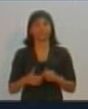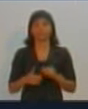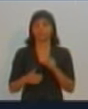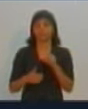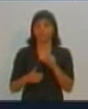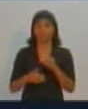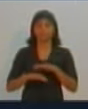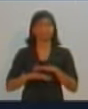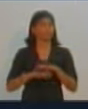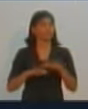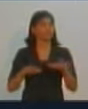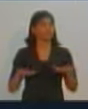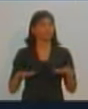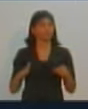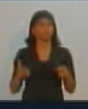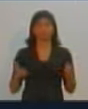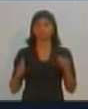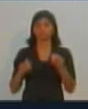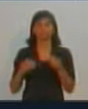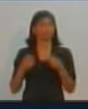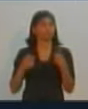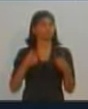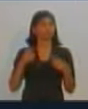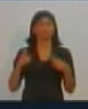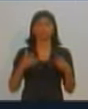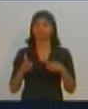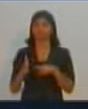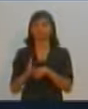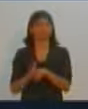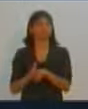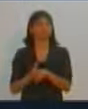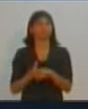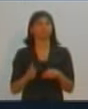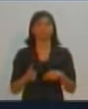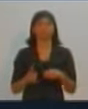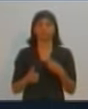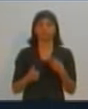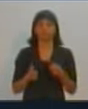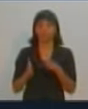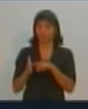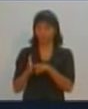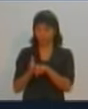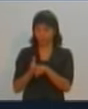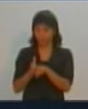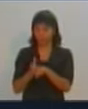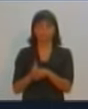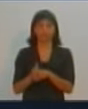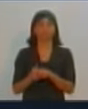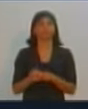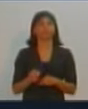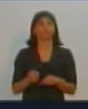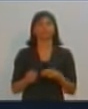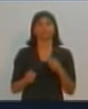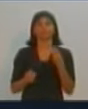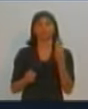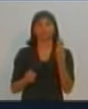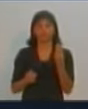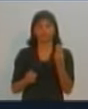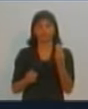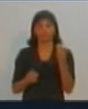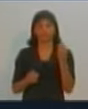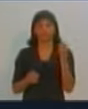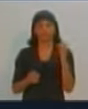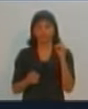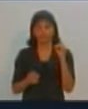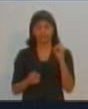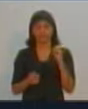escolha de quem vai responder também. A pergunta será feita em 30 segundos, a resposta em 1 minuto